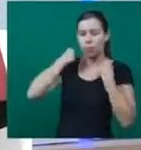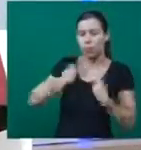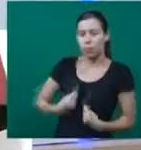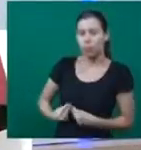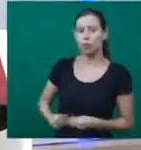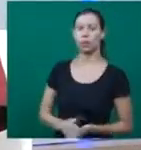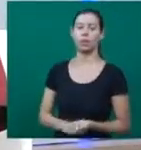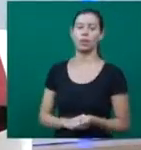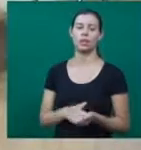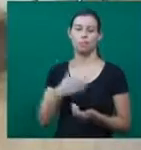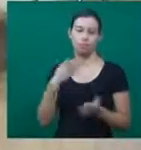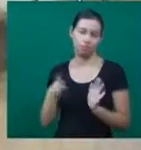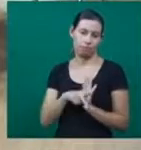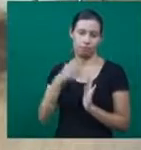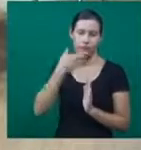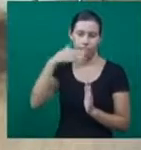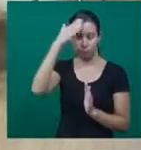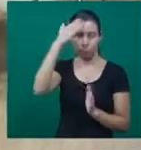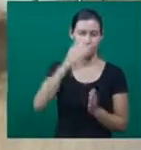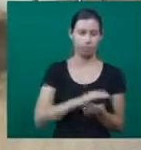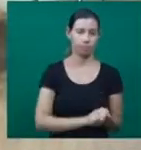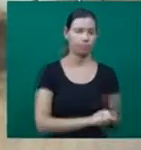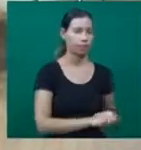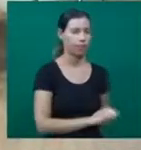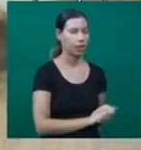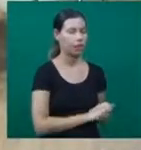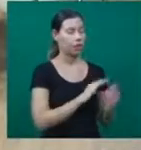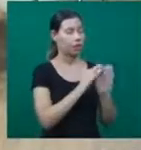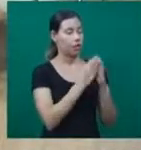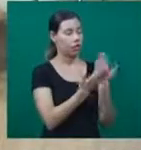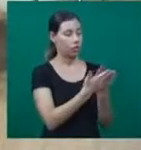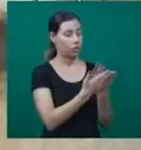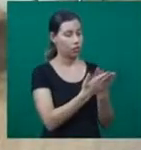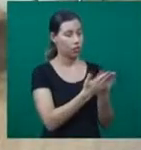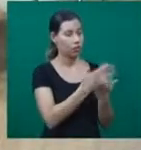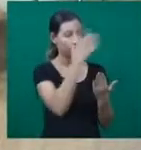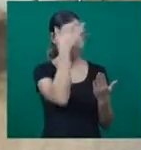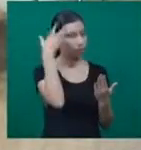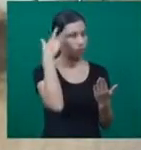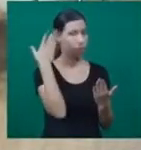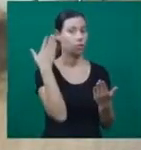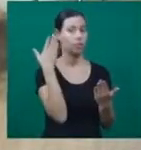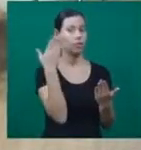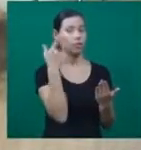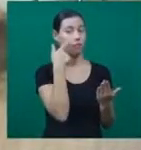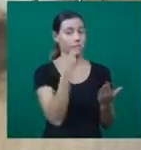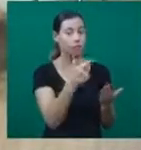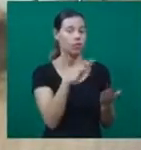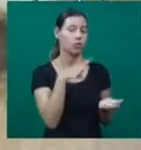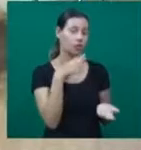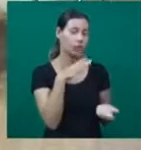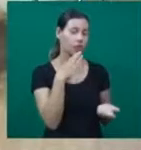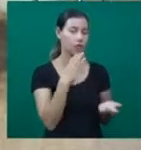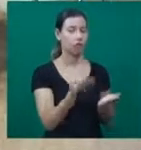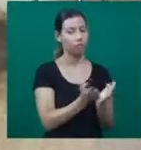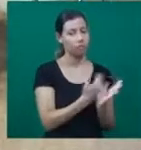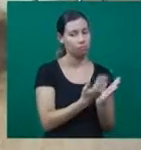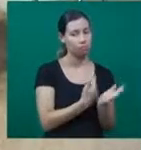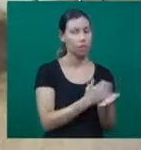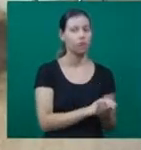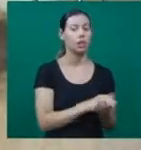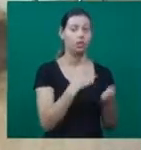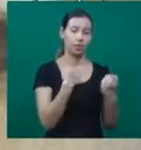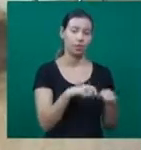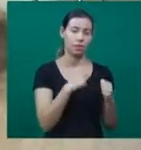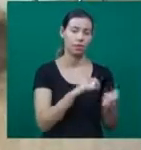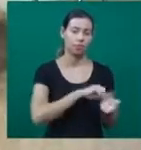cultura faz isso lá. Professora, eu sei que principalmente para as escolas, como é as pessoas vão ter acesso? A gente sabe que o livro ainda precisa ser publicado de